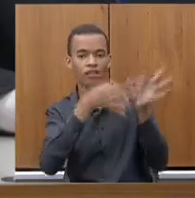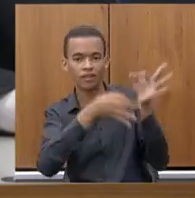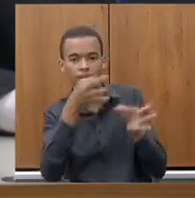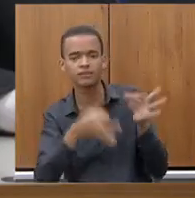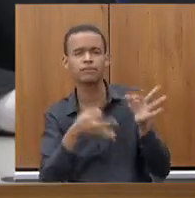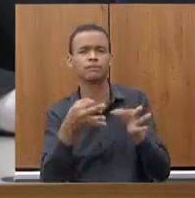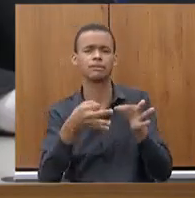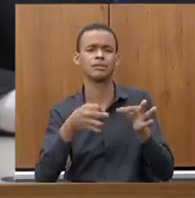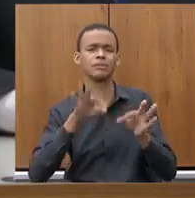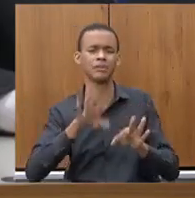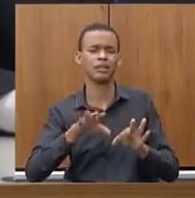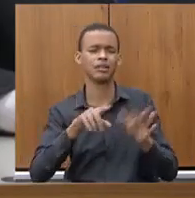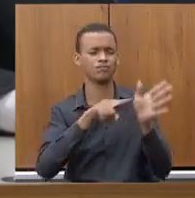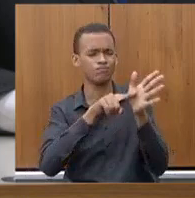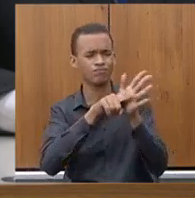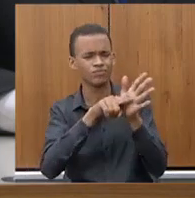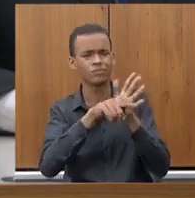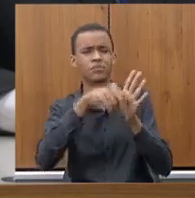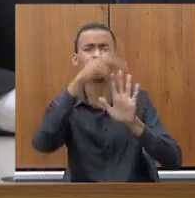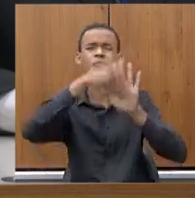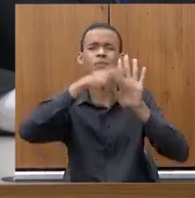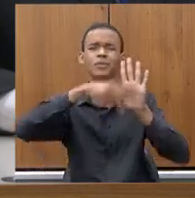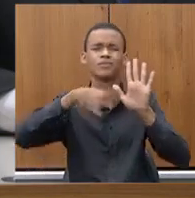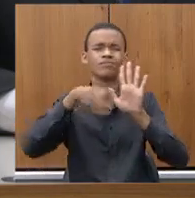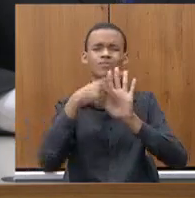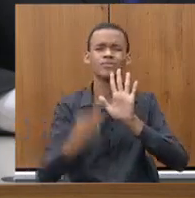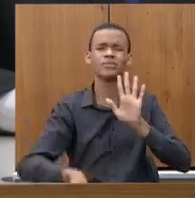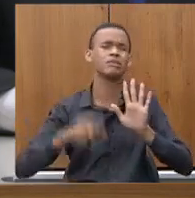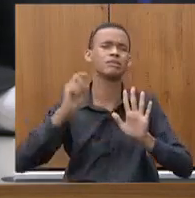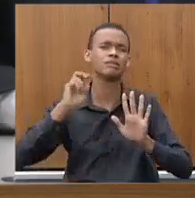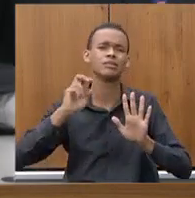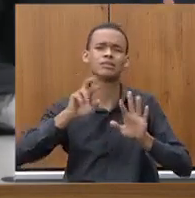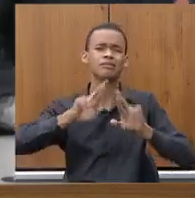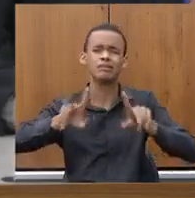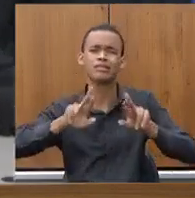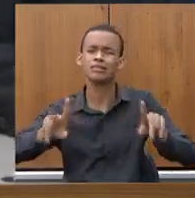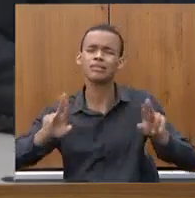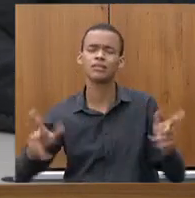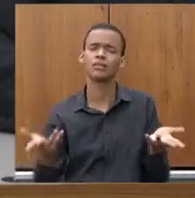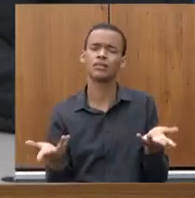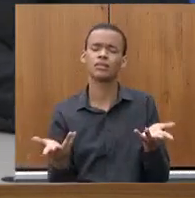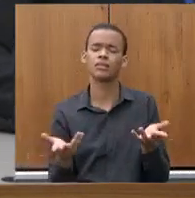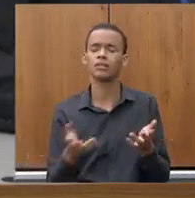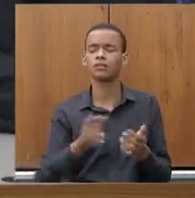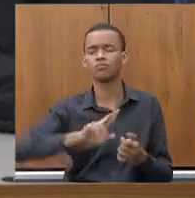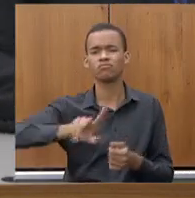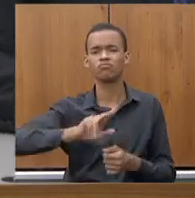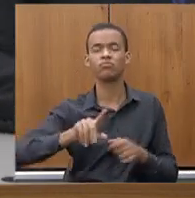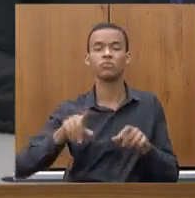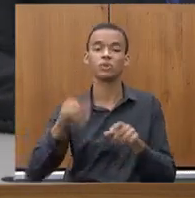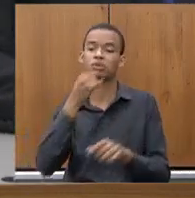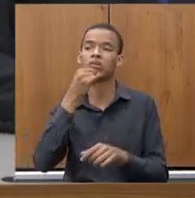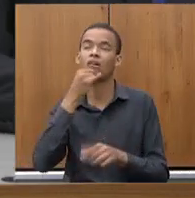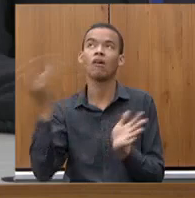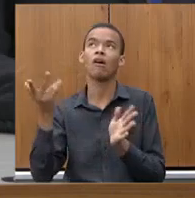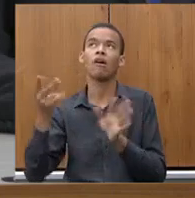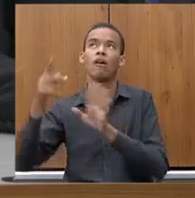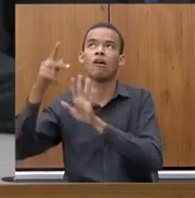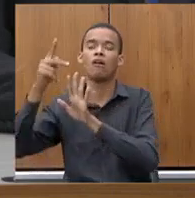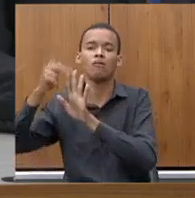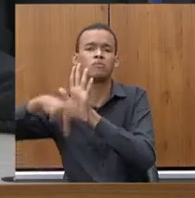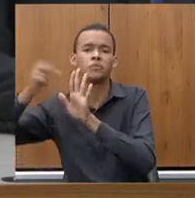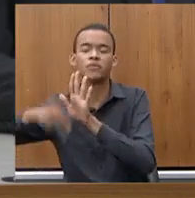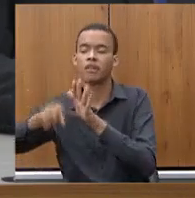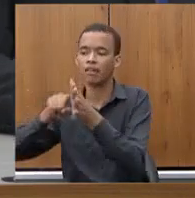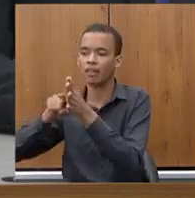Não dá para entender quando tem projetos importantes de vinho, tem projetos importantes de azeite, principalmente